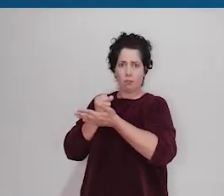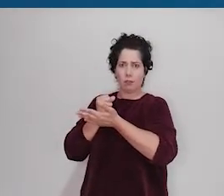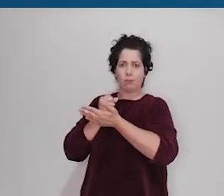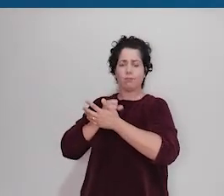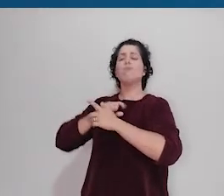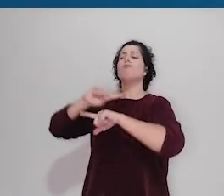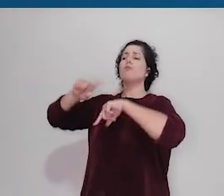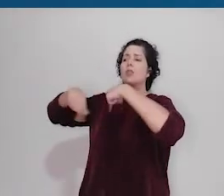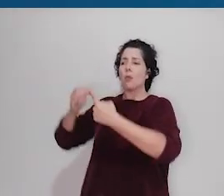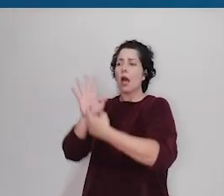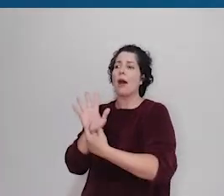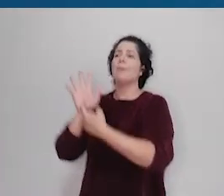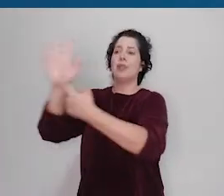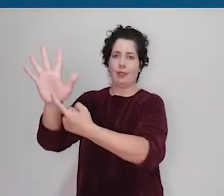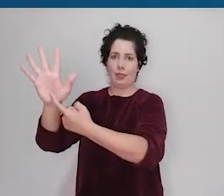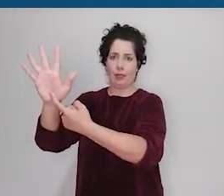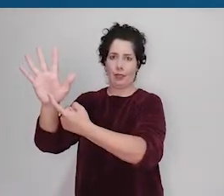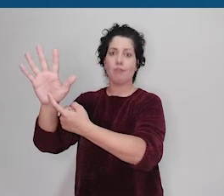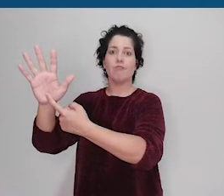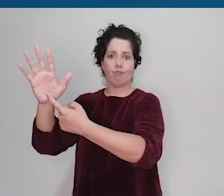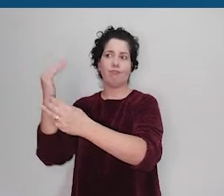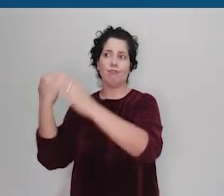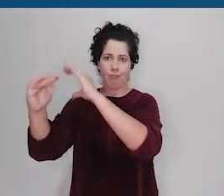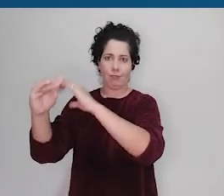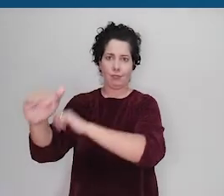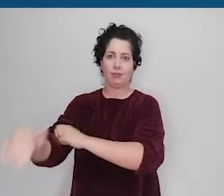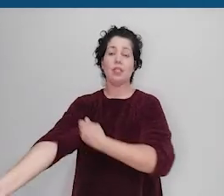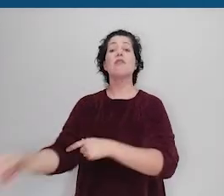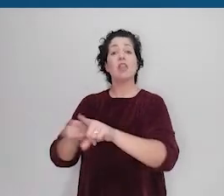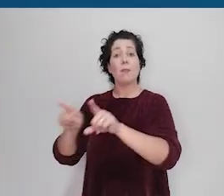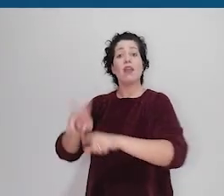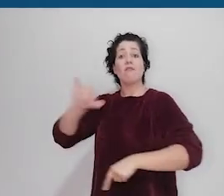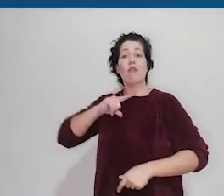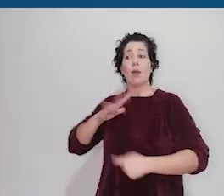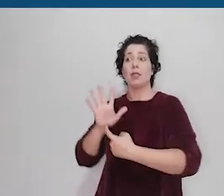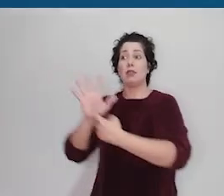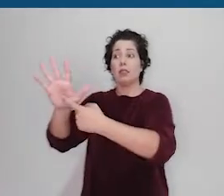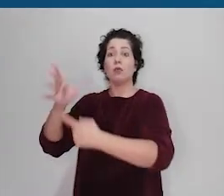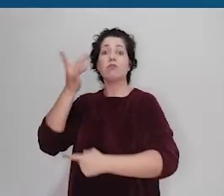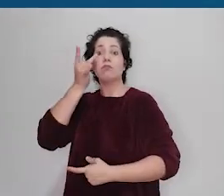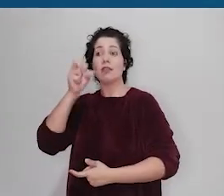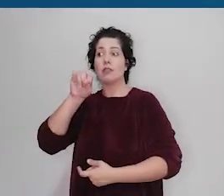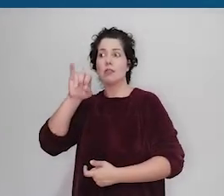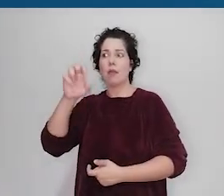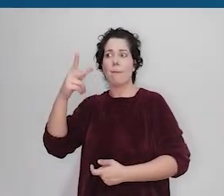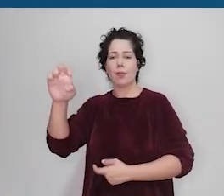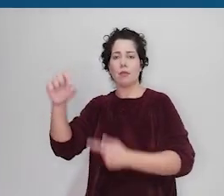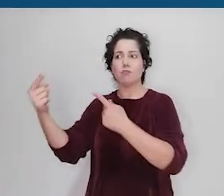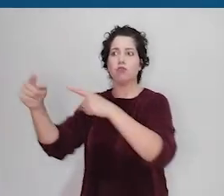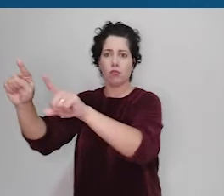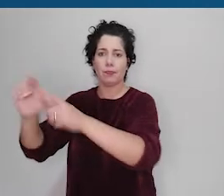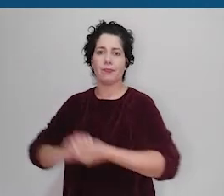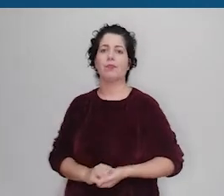como por apresentação síncrona durante a CIEP. O vídeo deverá ter duração de 3